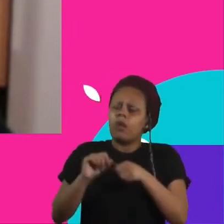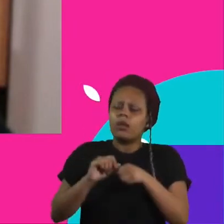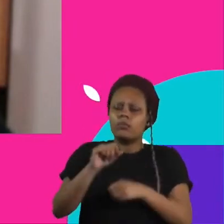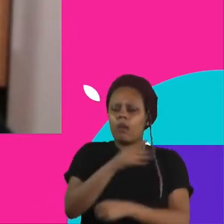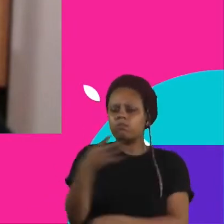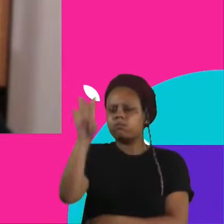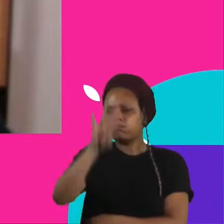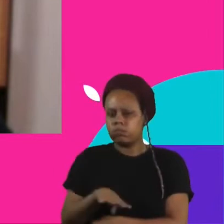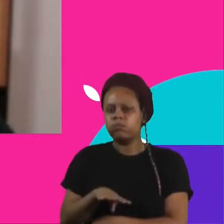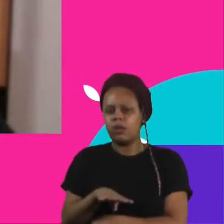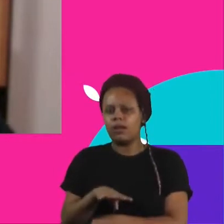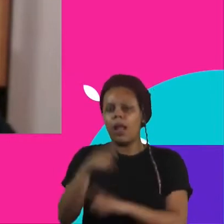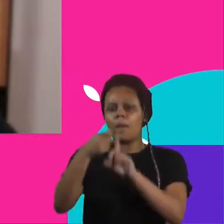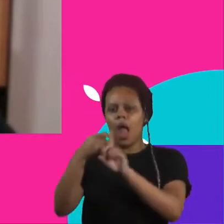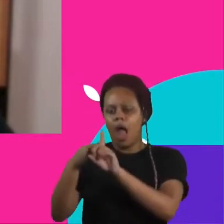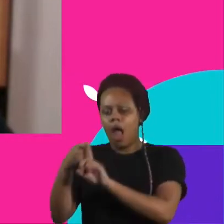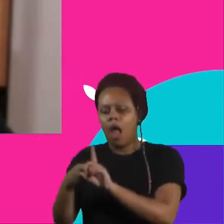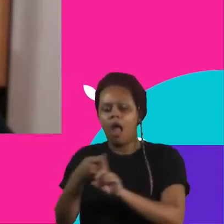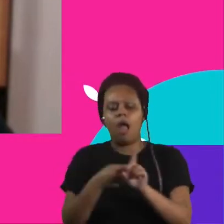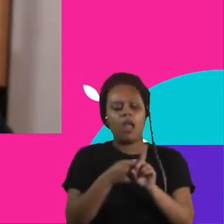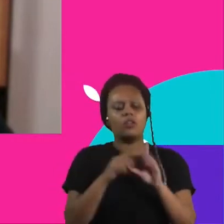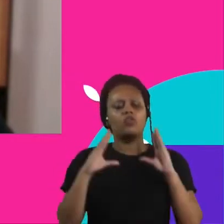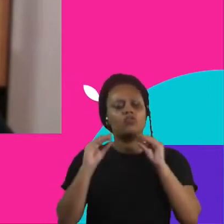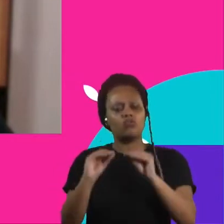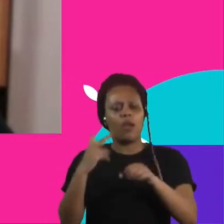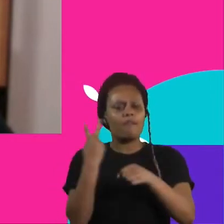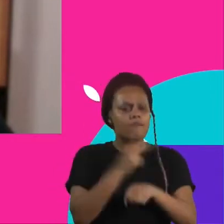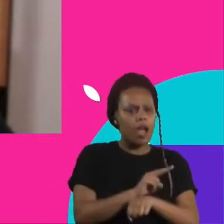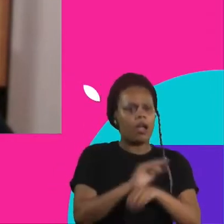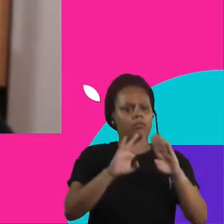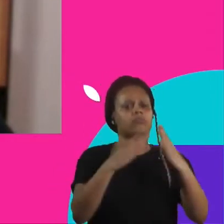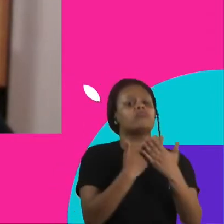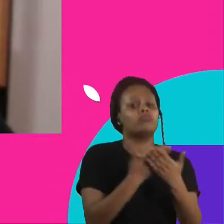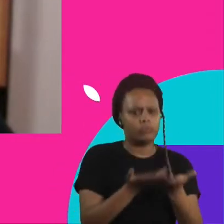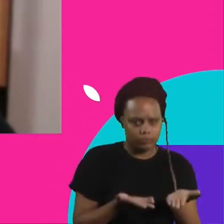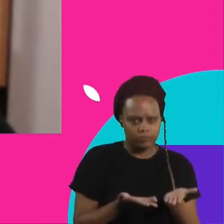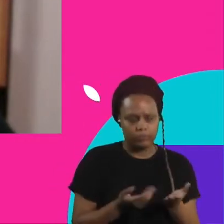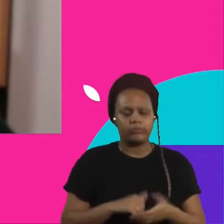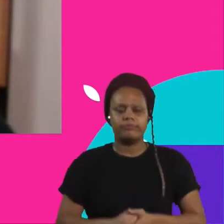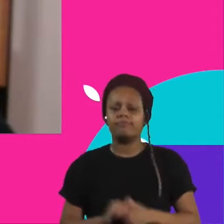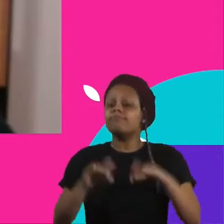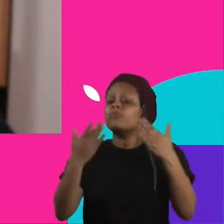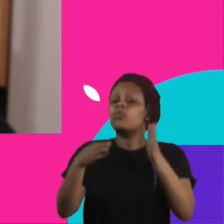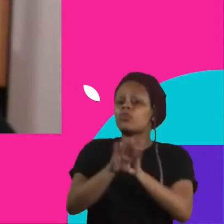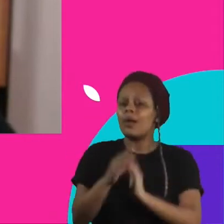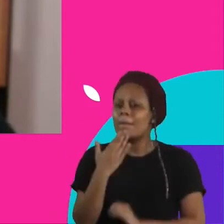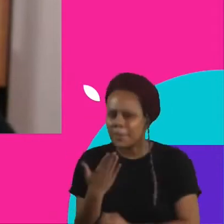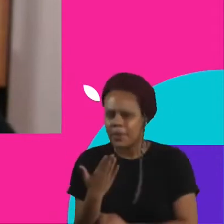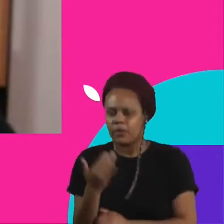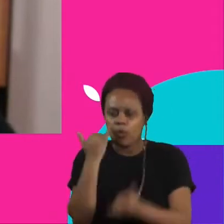atualização mensal, com todas as vagas de todas as escolas, né? E aí, quando chegar um pedido de informação, a gente